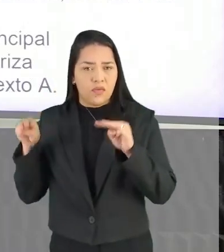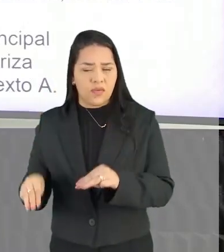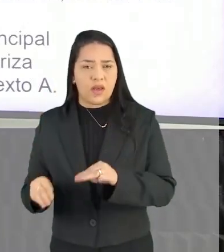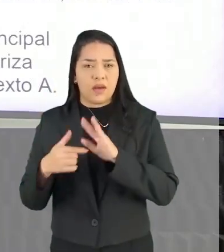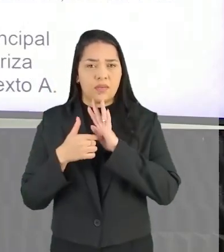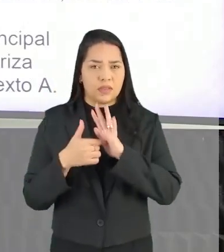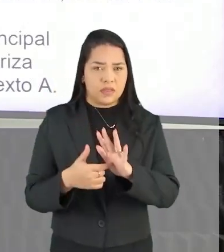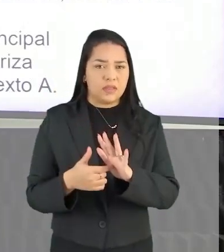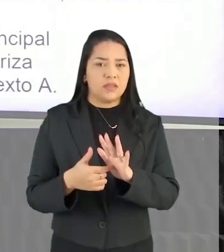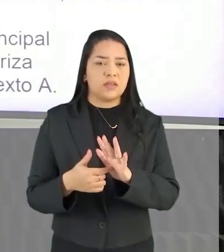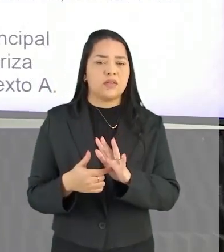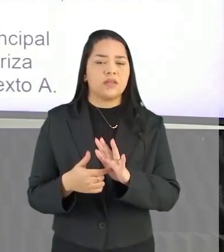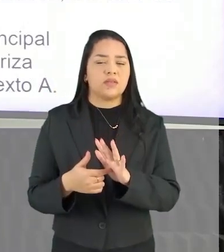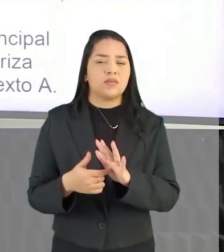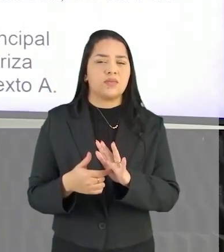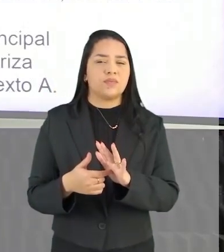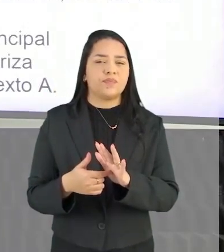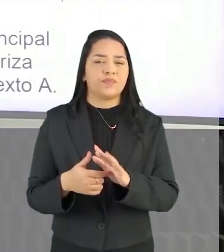Apresentando e sendo